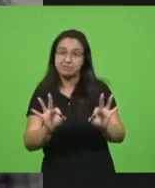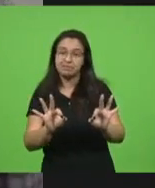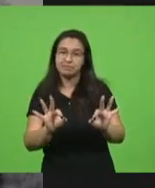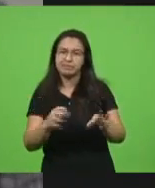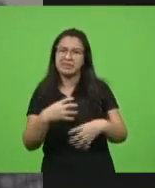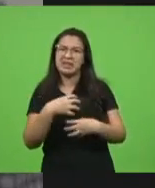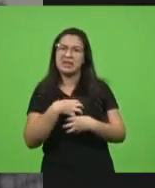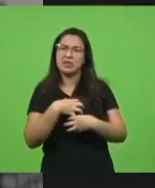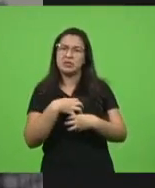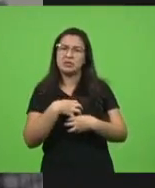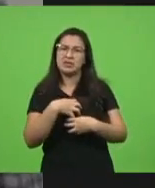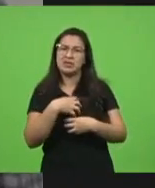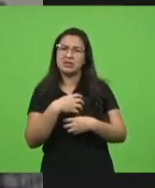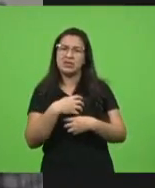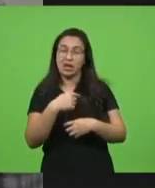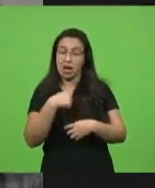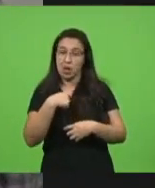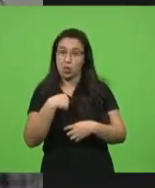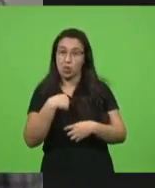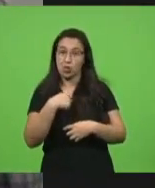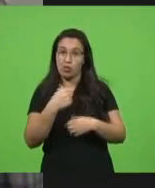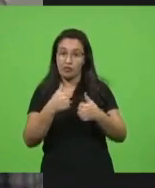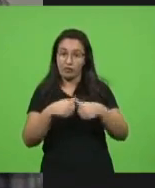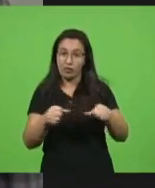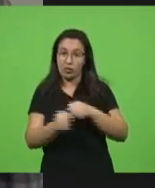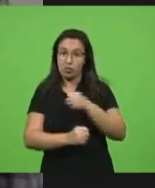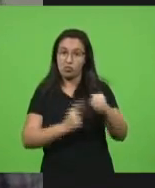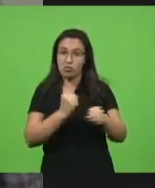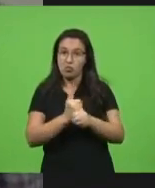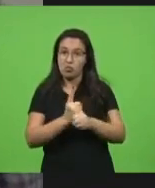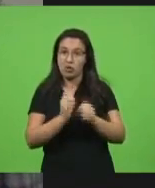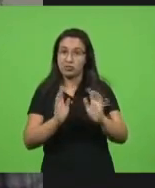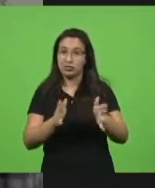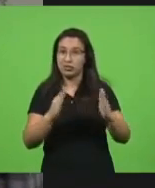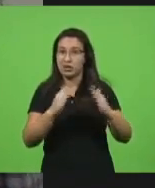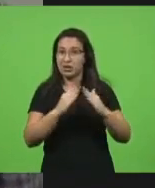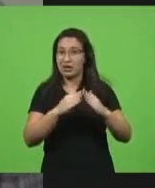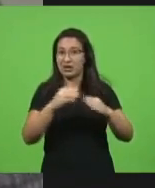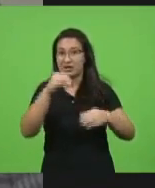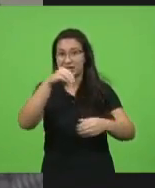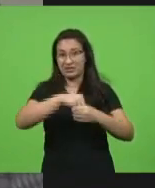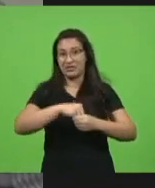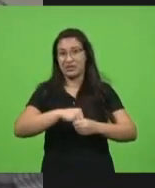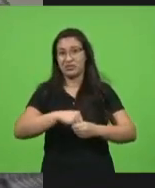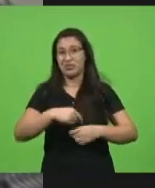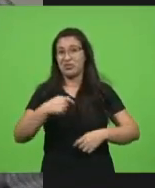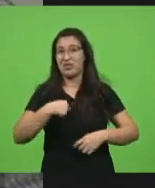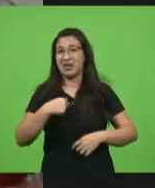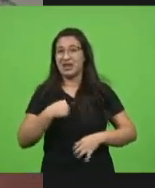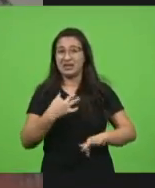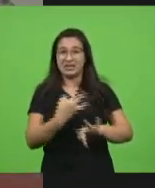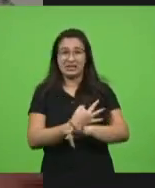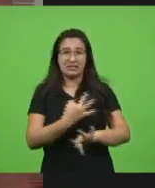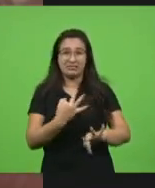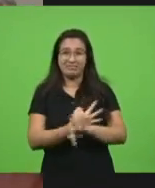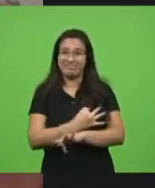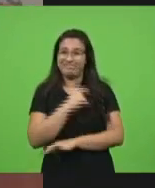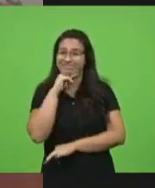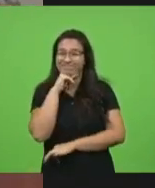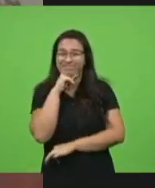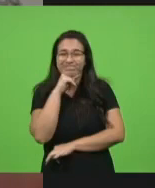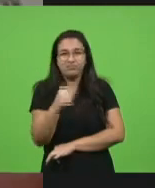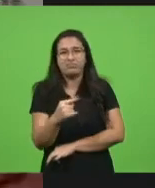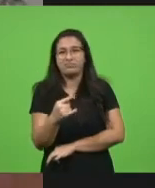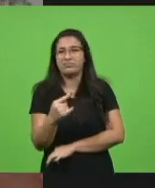um ano dentro de casa. Não dá mais para aguentar, não dá mais para aguentar. Eu não vejo segurança